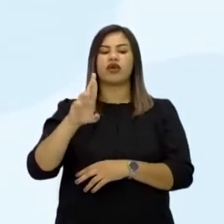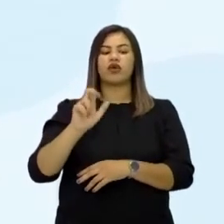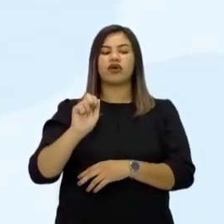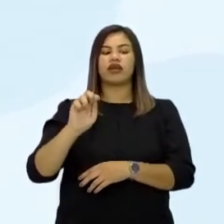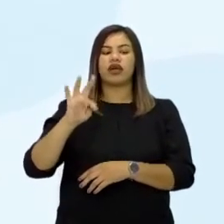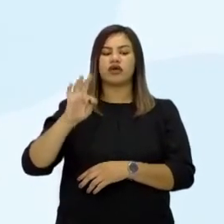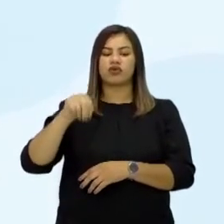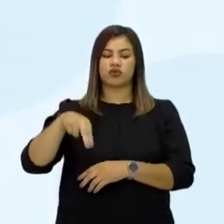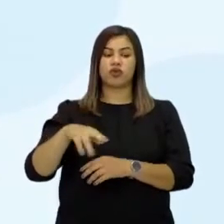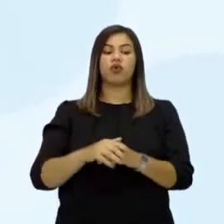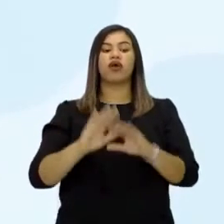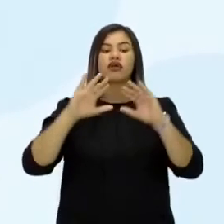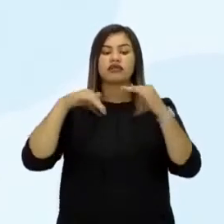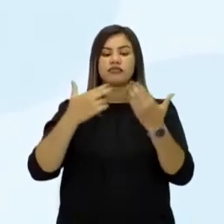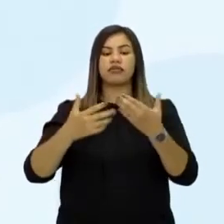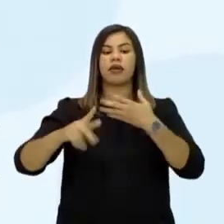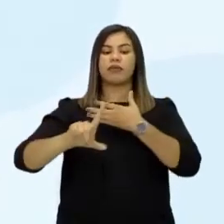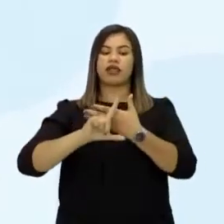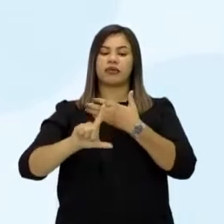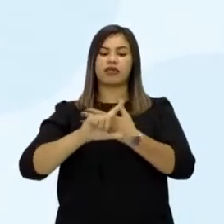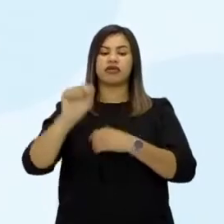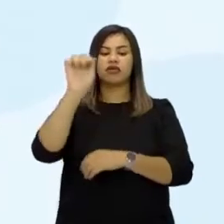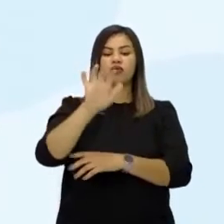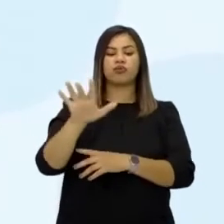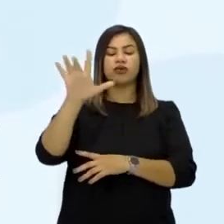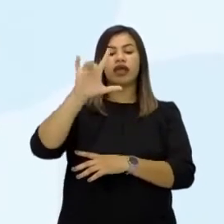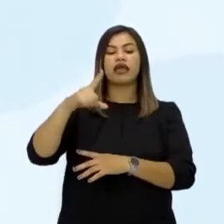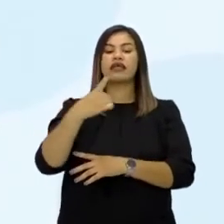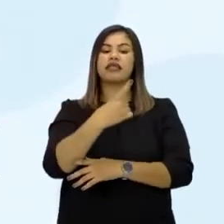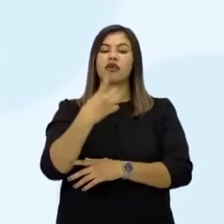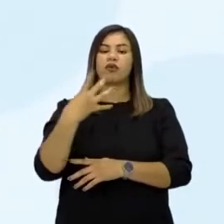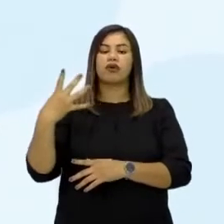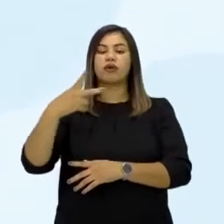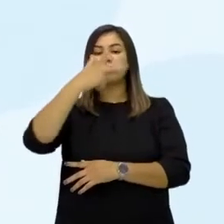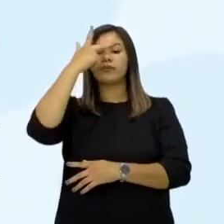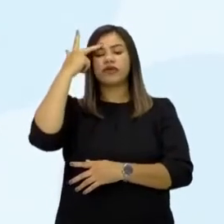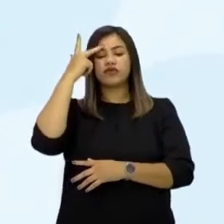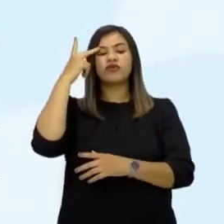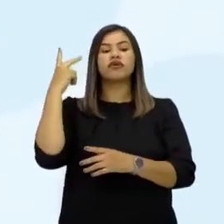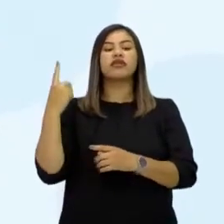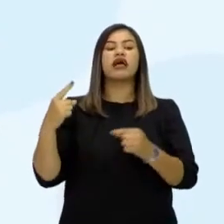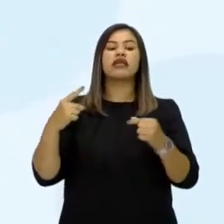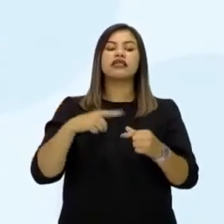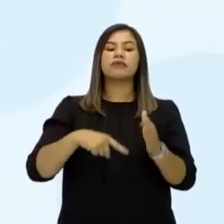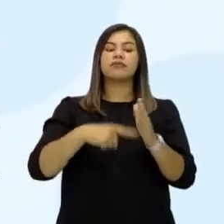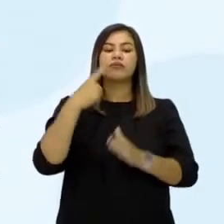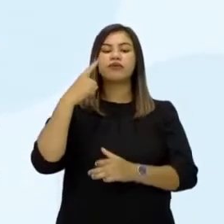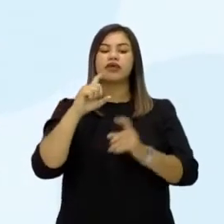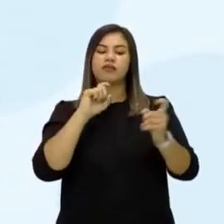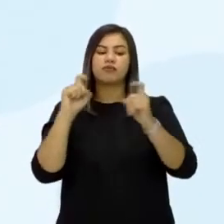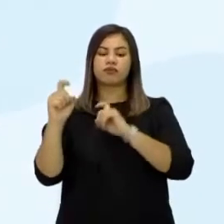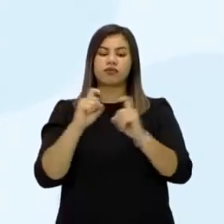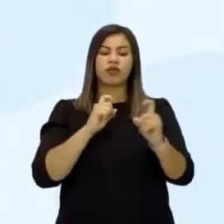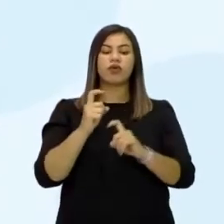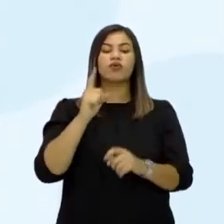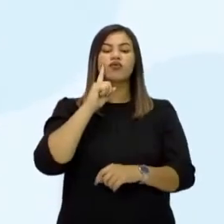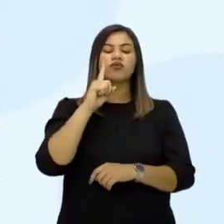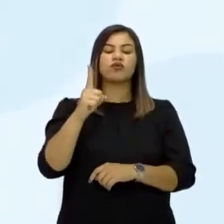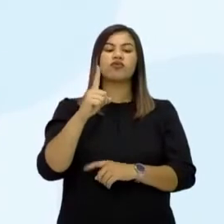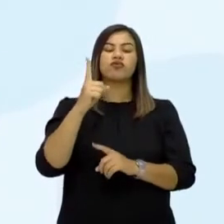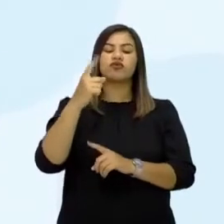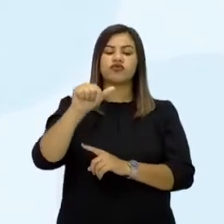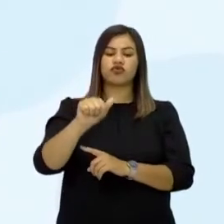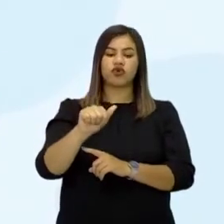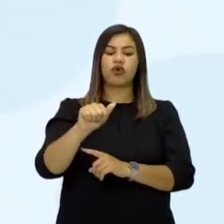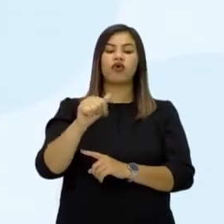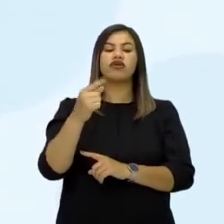com 144 membros, realizou a sua primeira sessão no ano seguinte, 19 de março de 1958. Com o Tratado